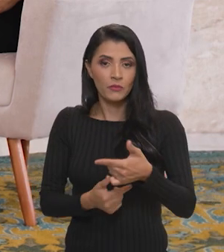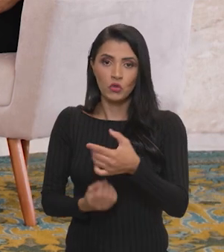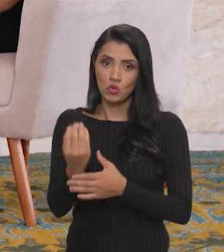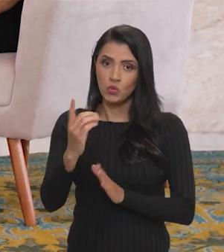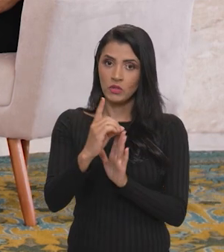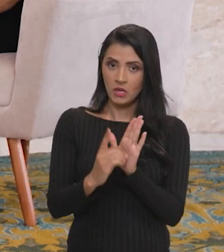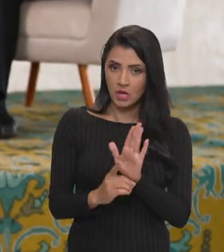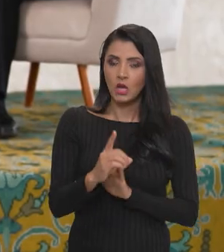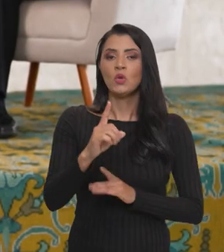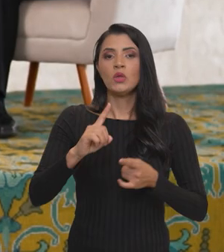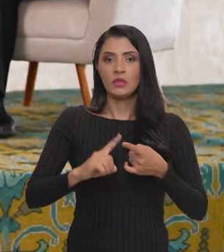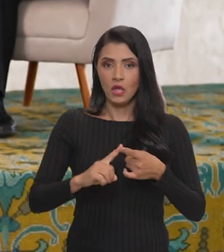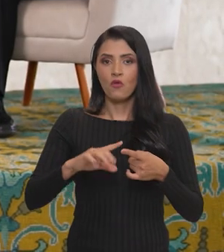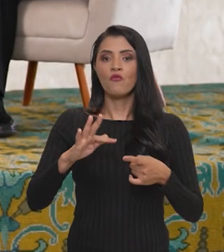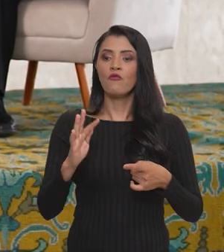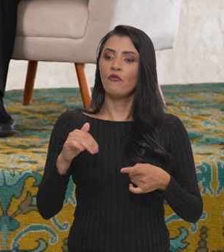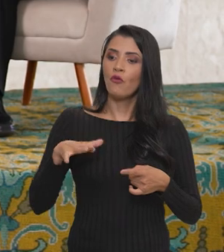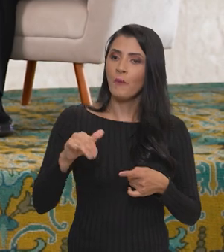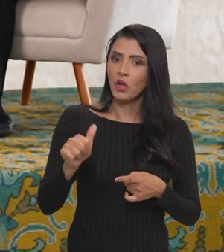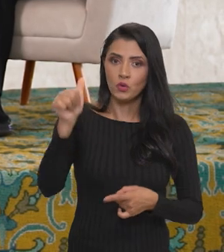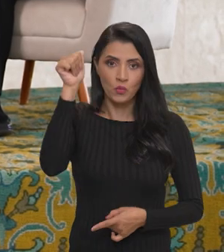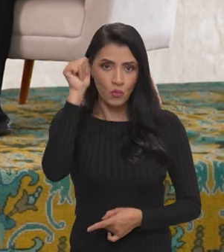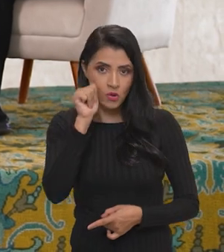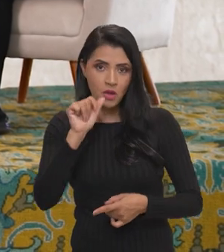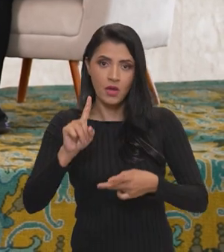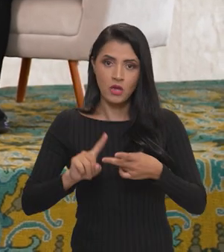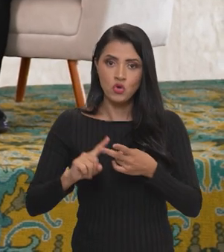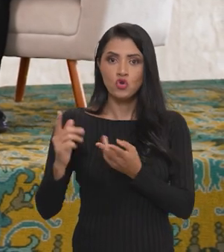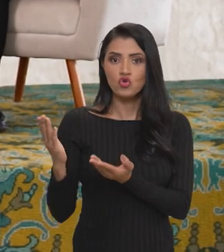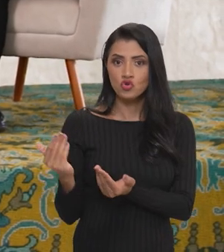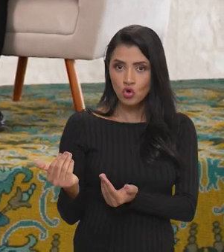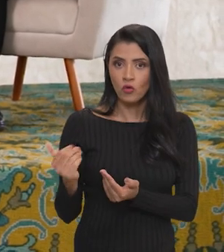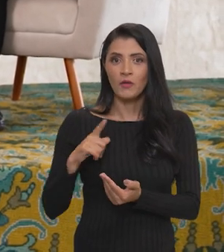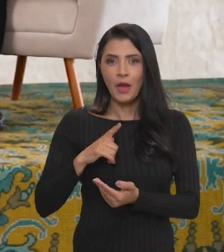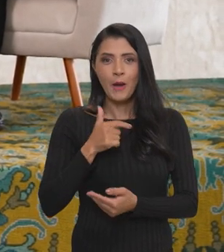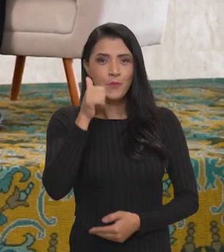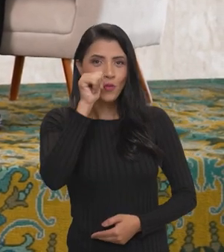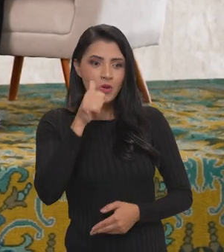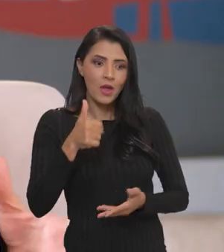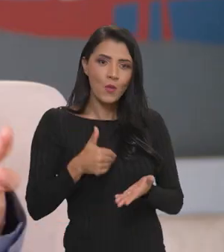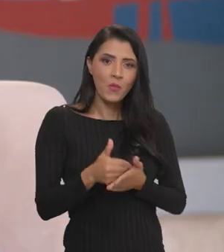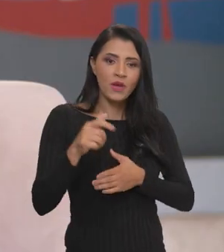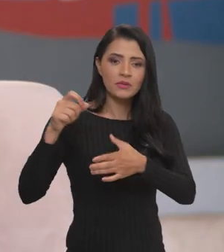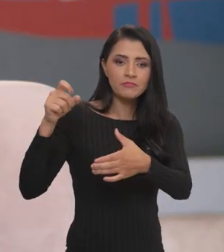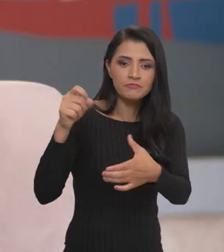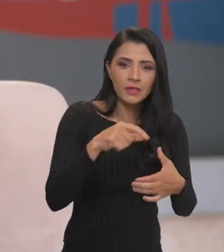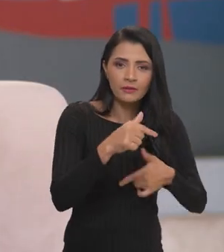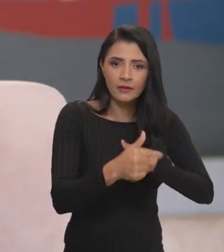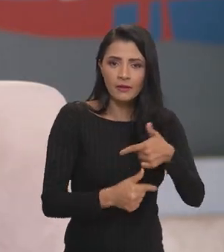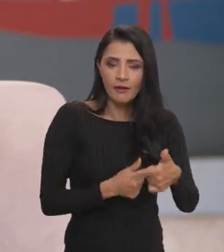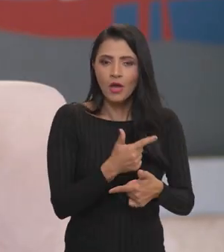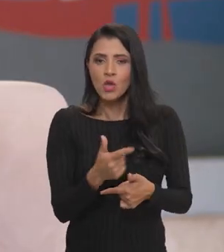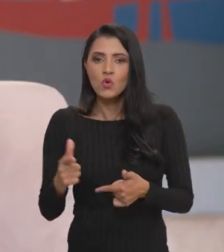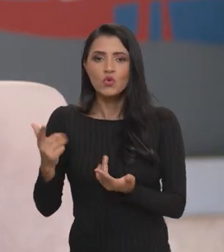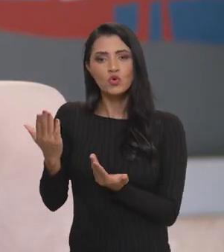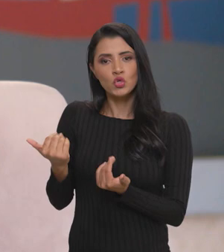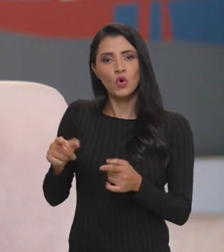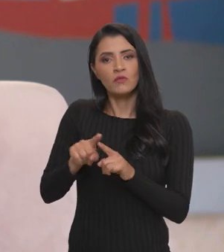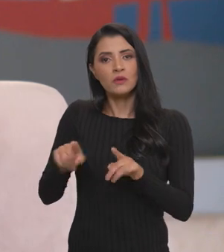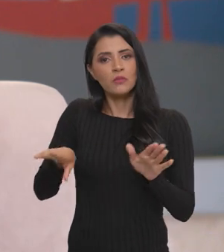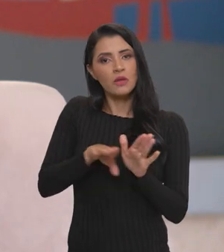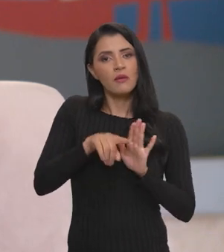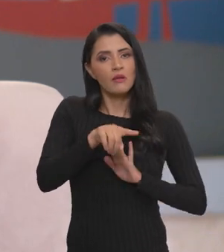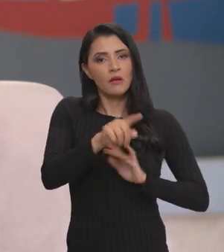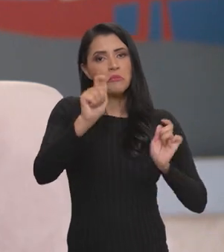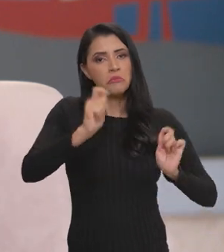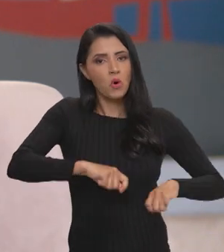nesse decreto, além do fomento mulher, que foi reajustado, um fomento jovem. Então, para aquela mulher que chega a começar a produzir e para aquele jovem que